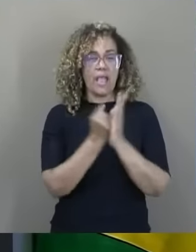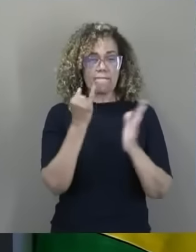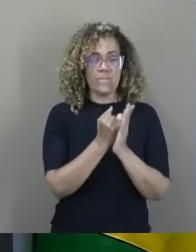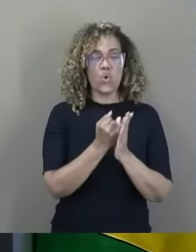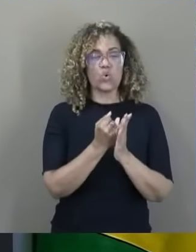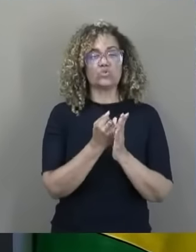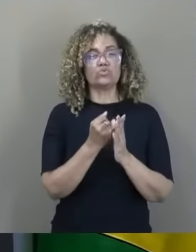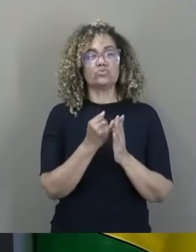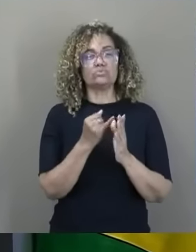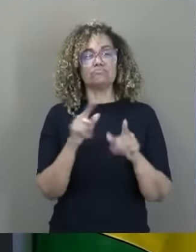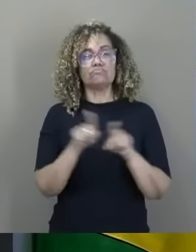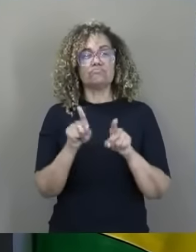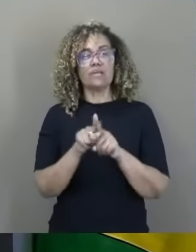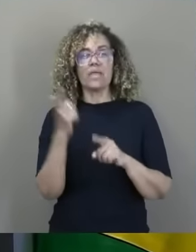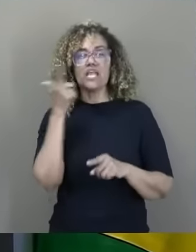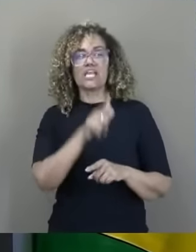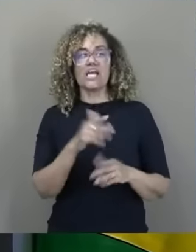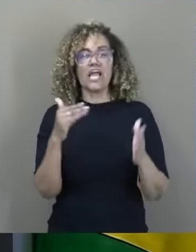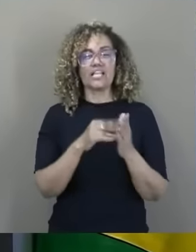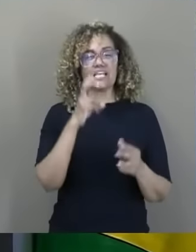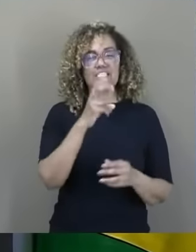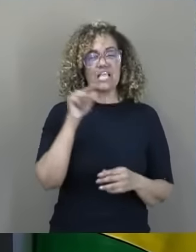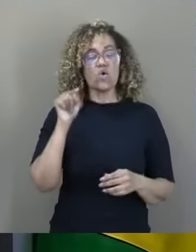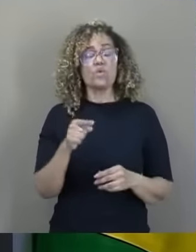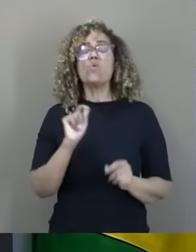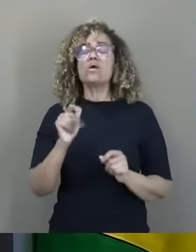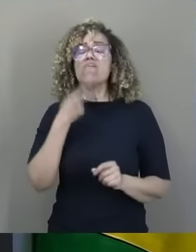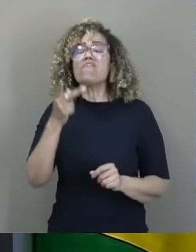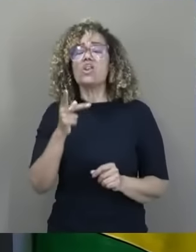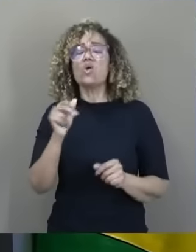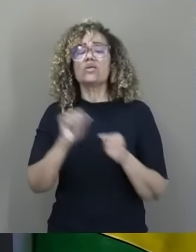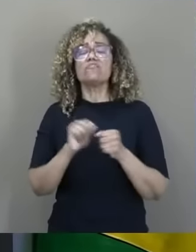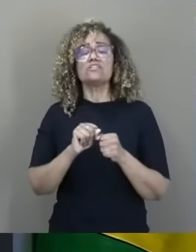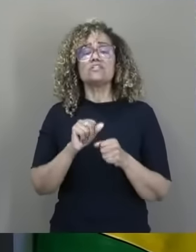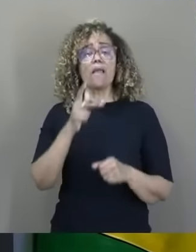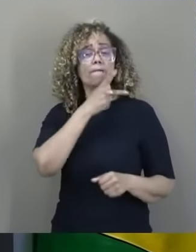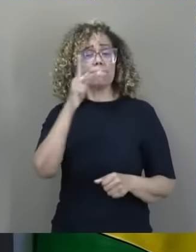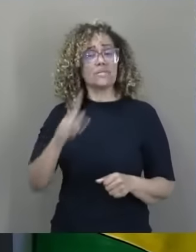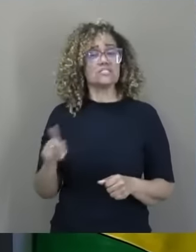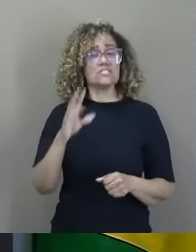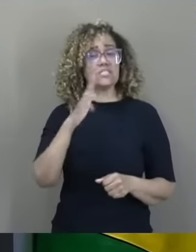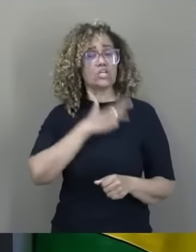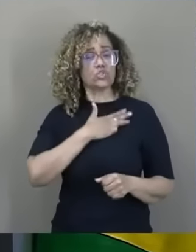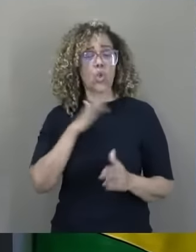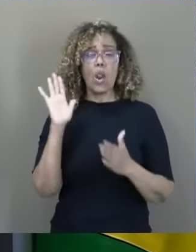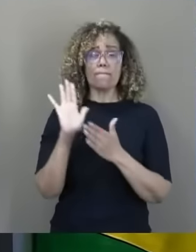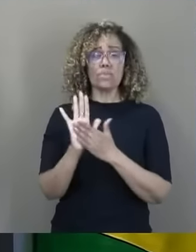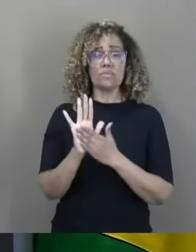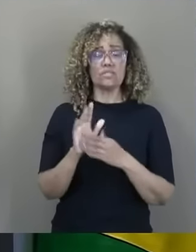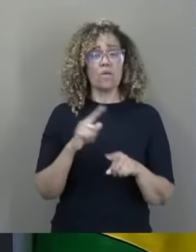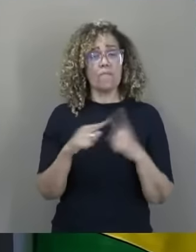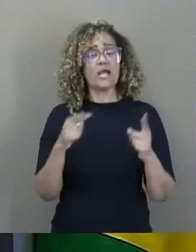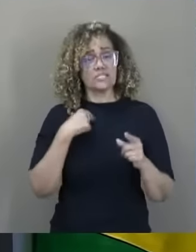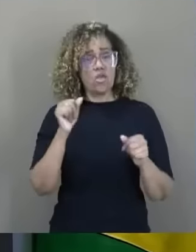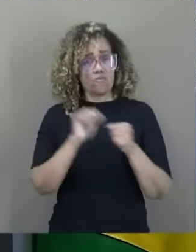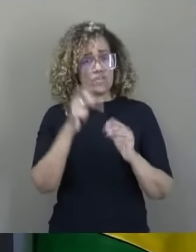De quem que falou isso na campanha? Quem que foi que falou que ia fazer isso? O presidente Lula prometeu. Então fiz esse projeto aqui e ainda